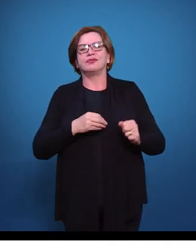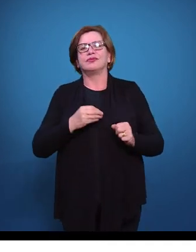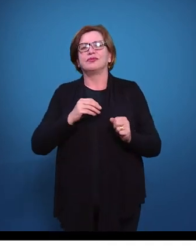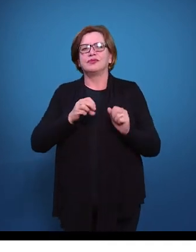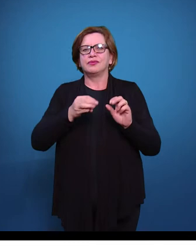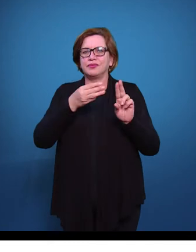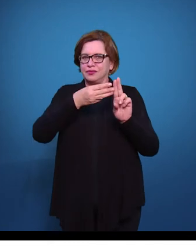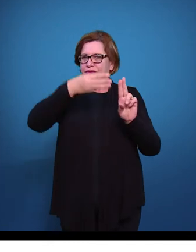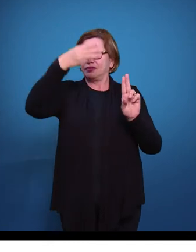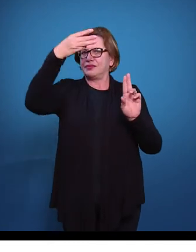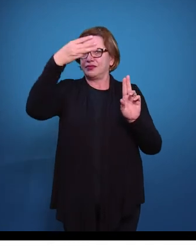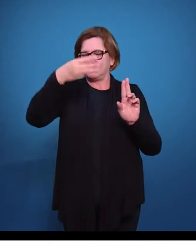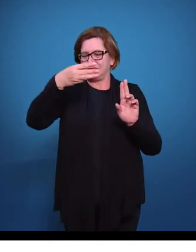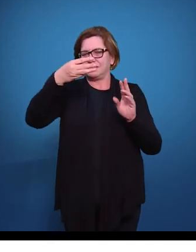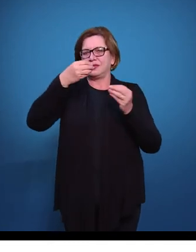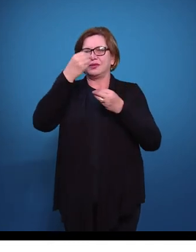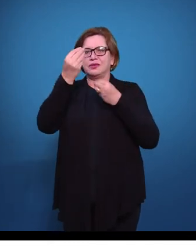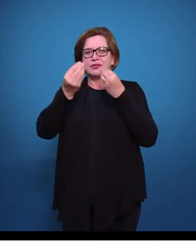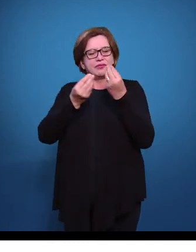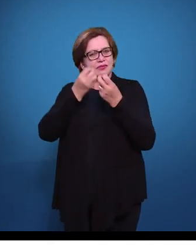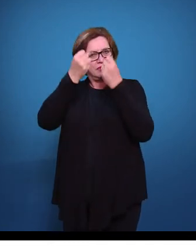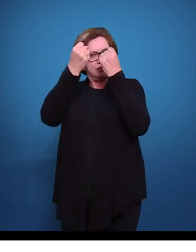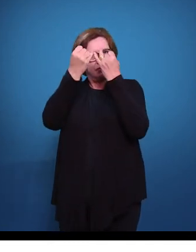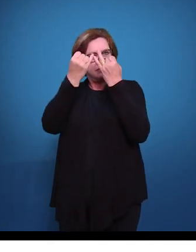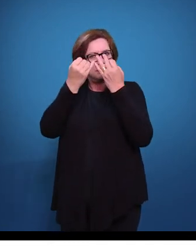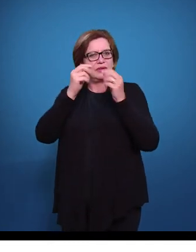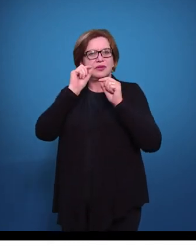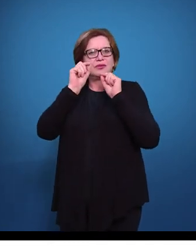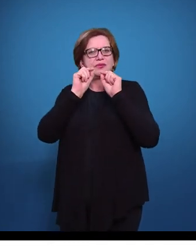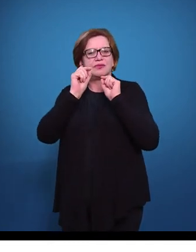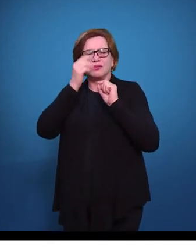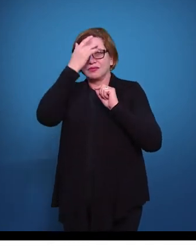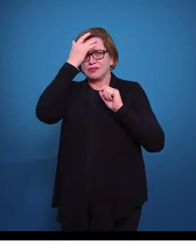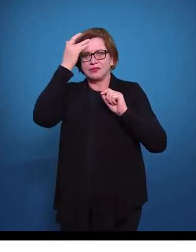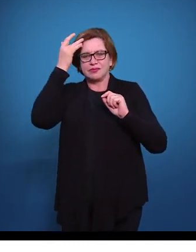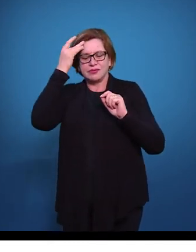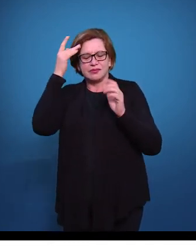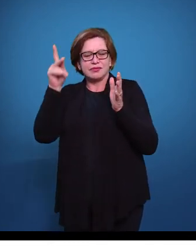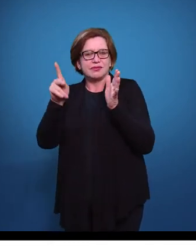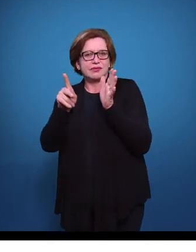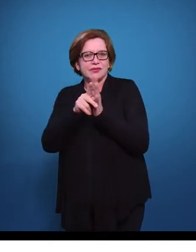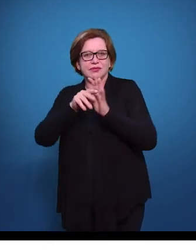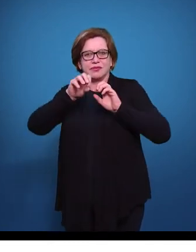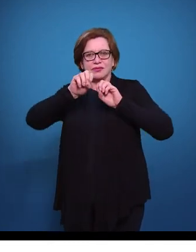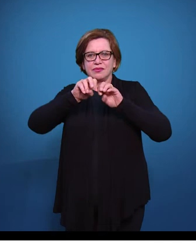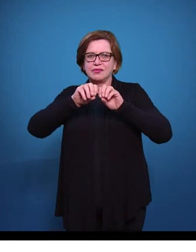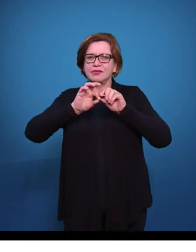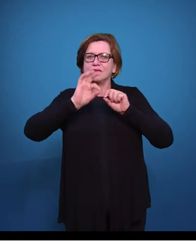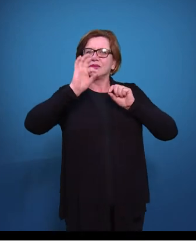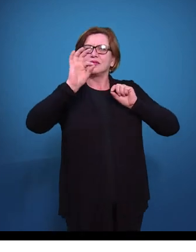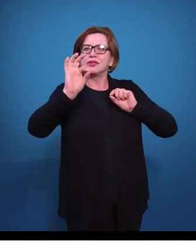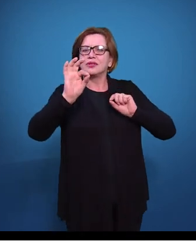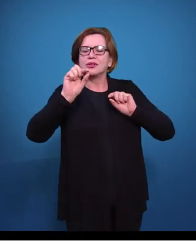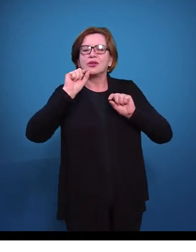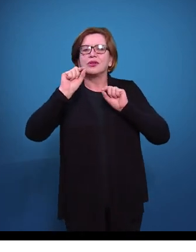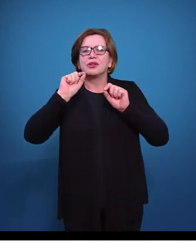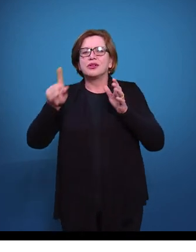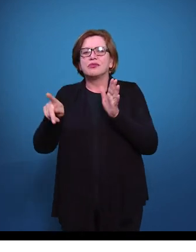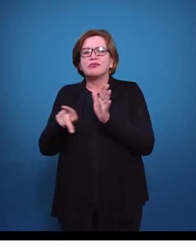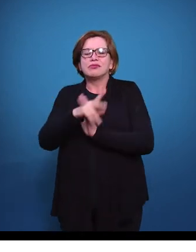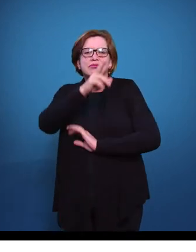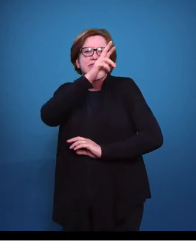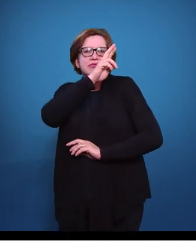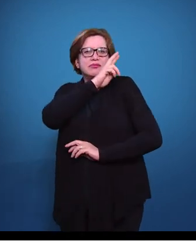na terceira e última unidade, nós vamos tratar sobre os agentes na EAD. Então, quais são as minhas atribuições